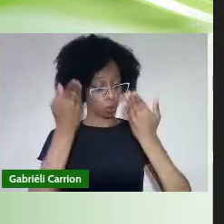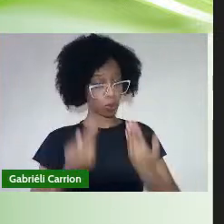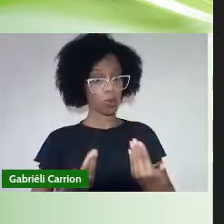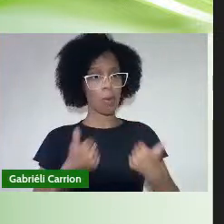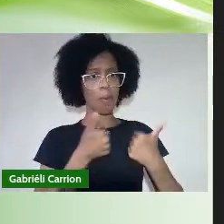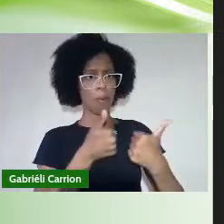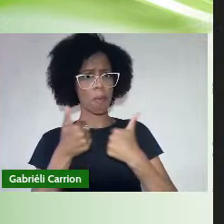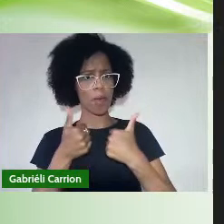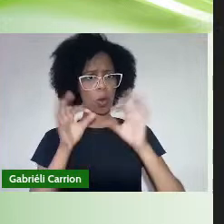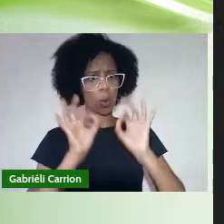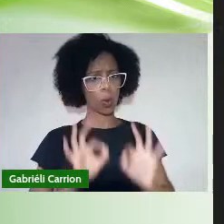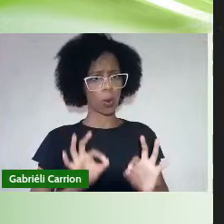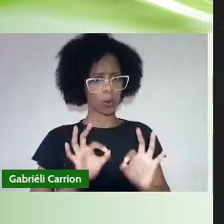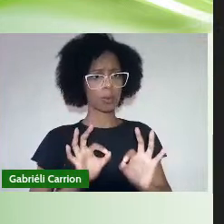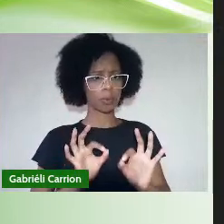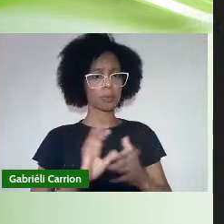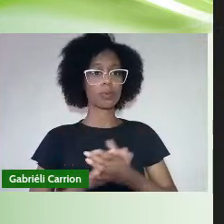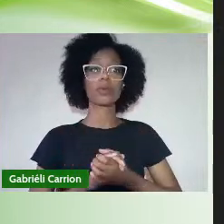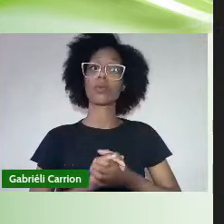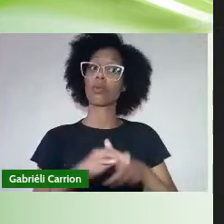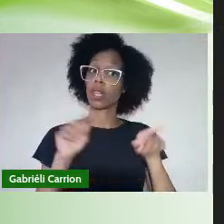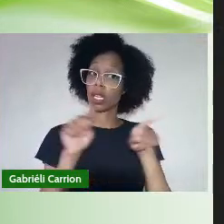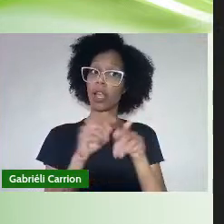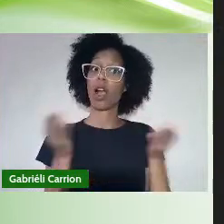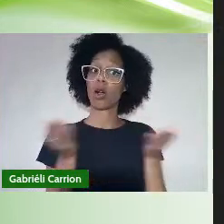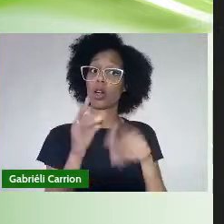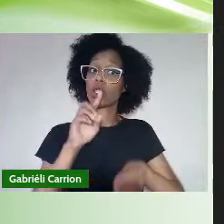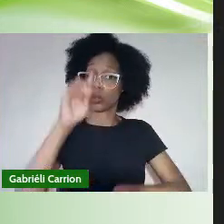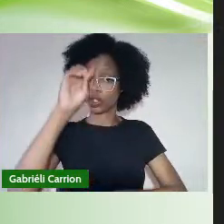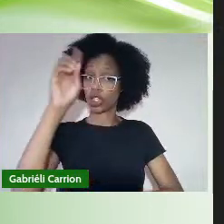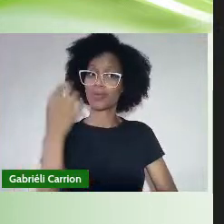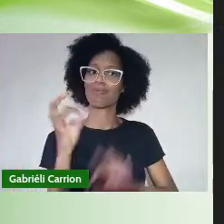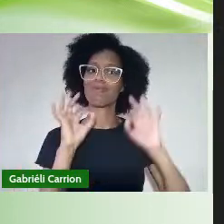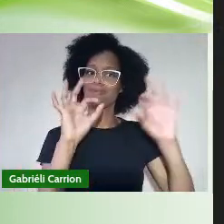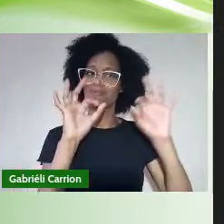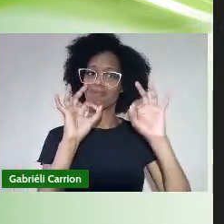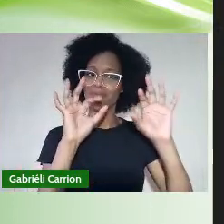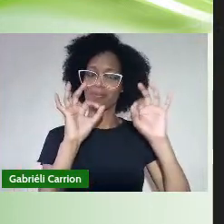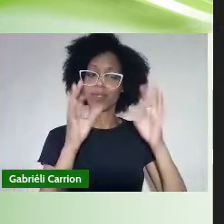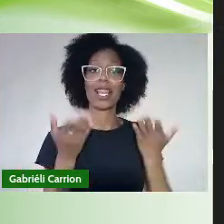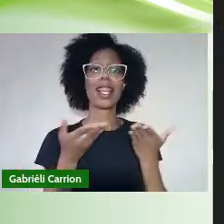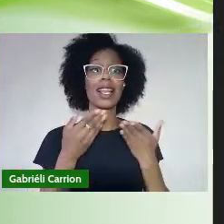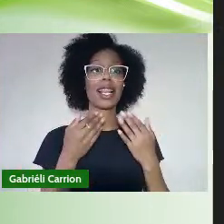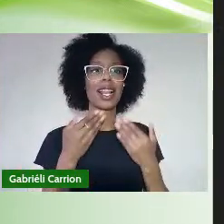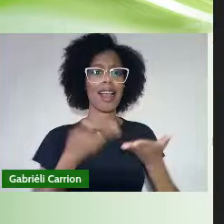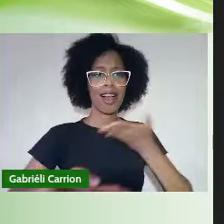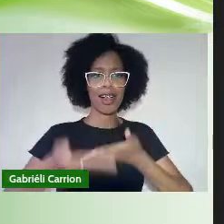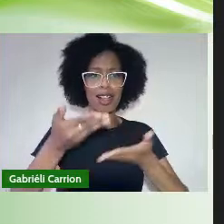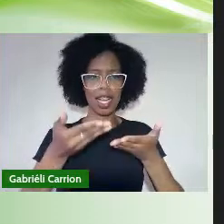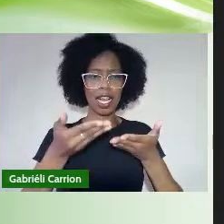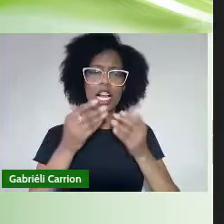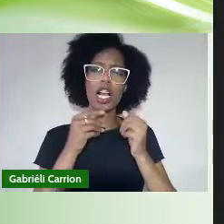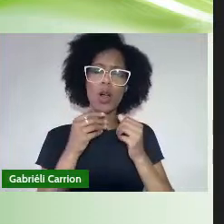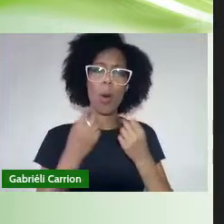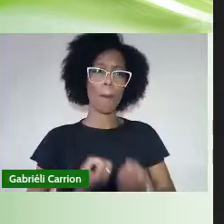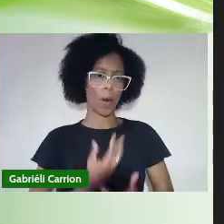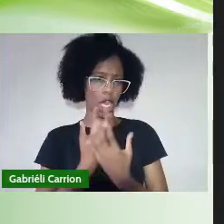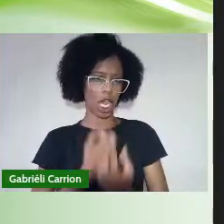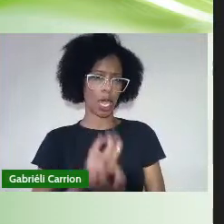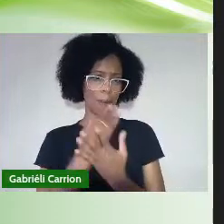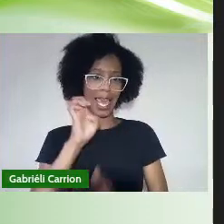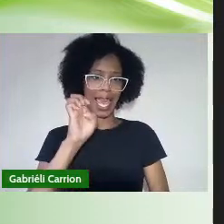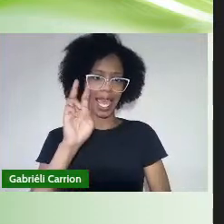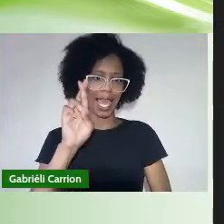Neste dia Tão especial Gostaria de compartilhar Um poema De Érico Veríssico Que para mim